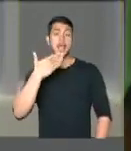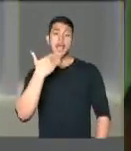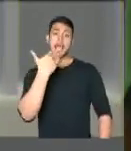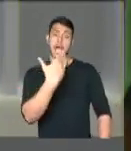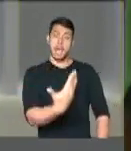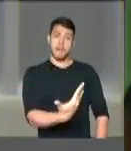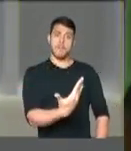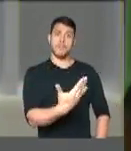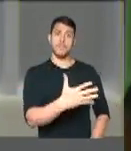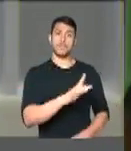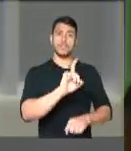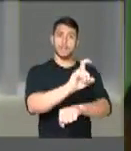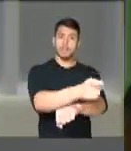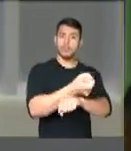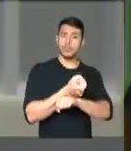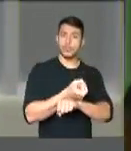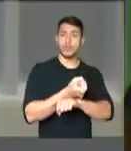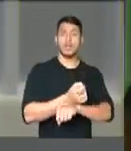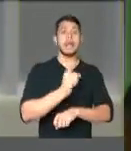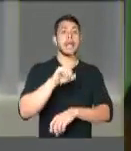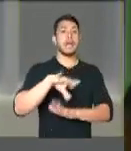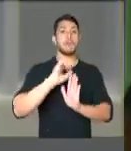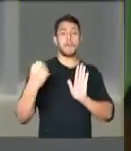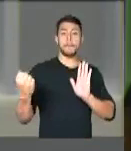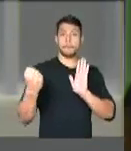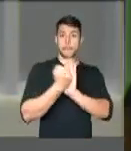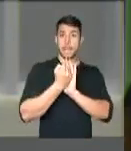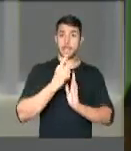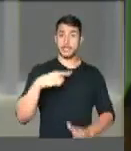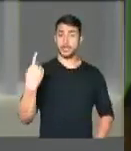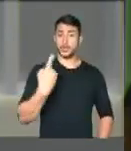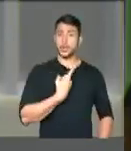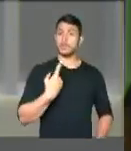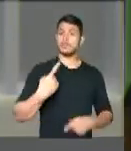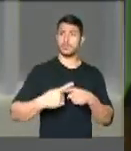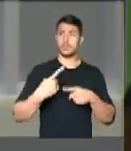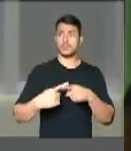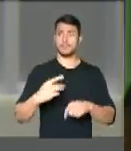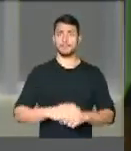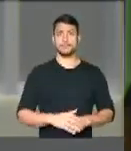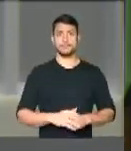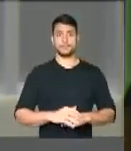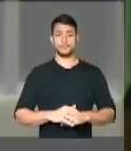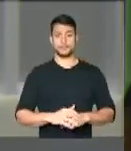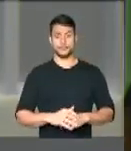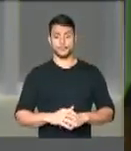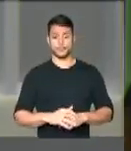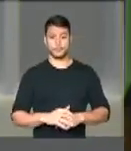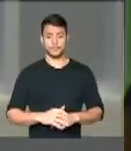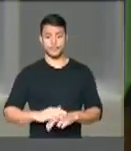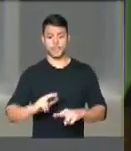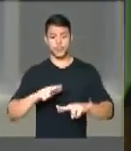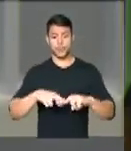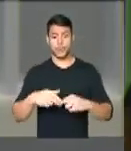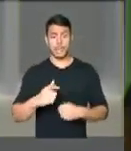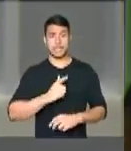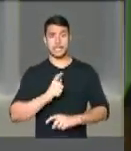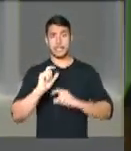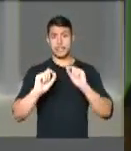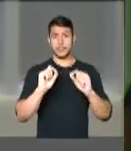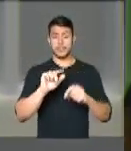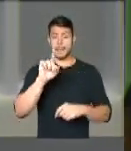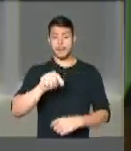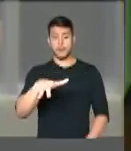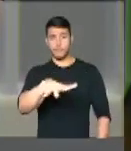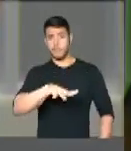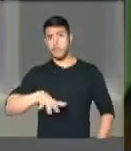quilombolas. É um marco para nós nessa legislatura, porque se trata de um segmento social extremamente